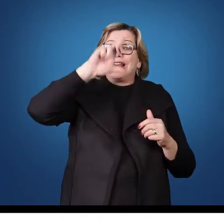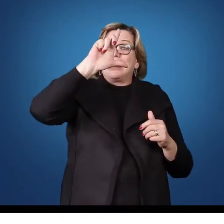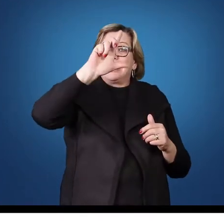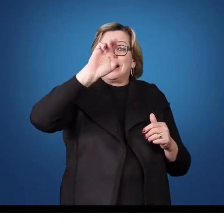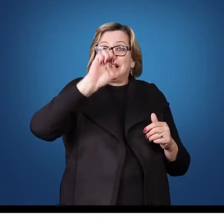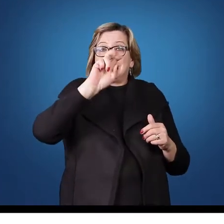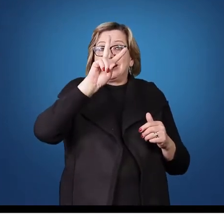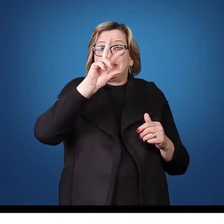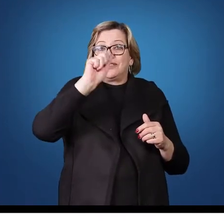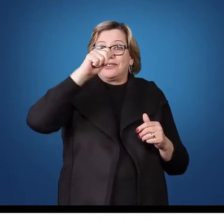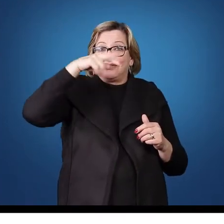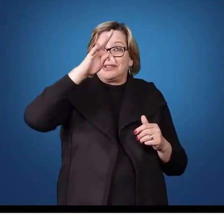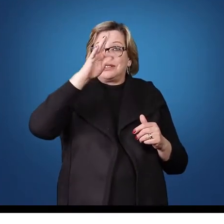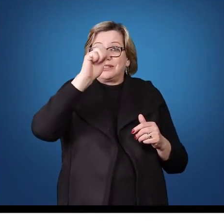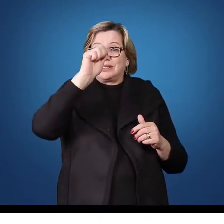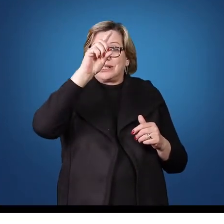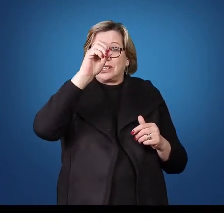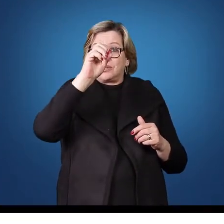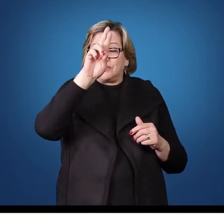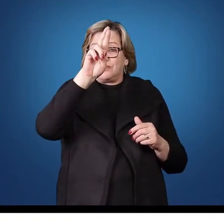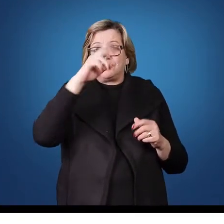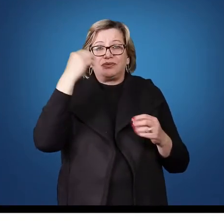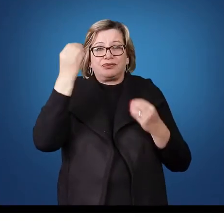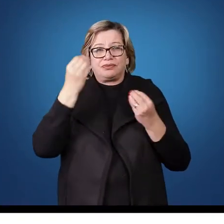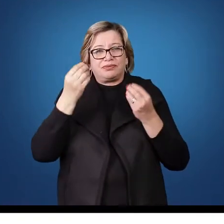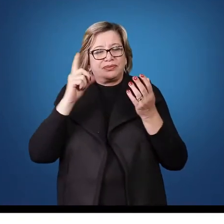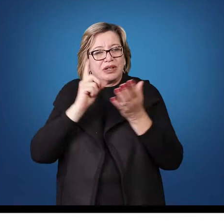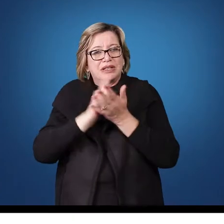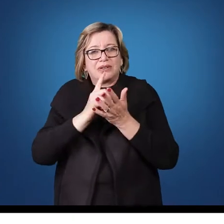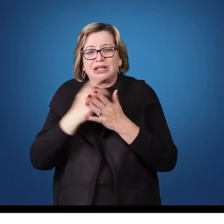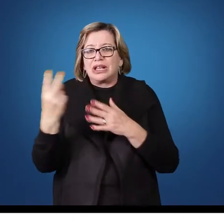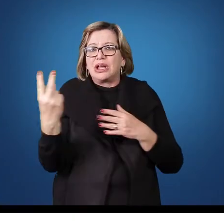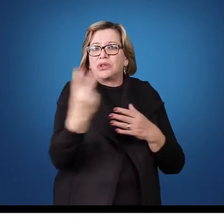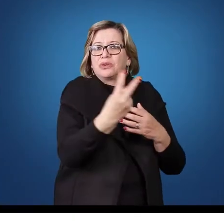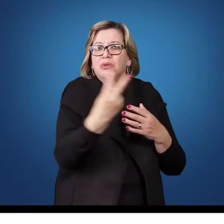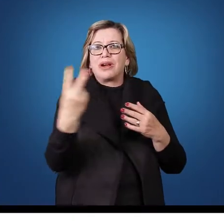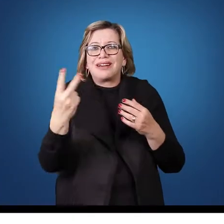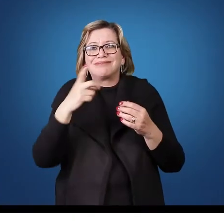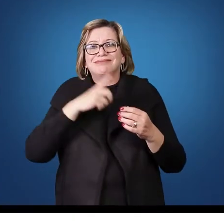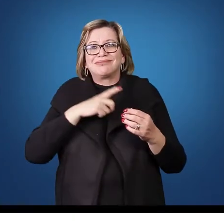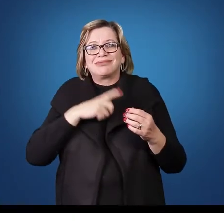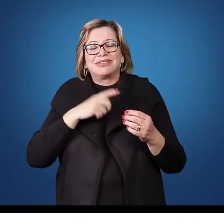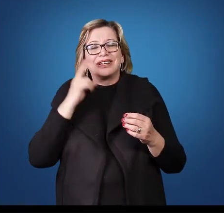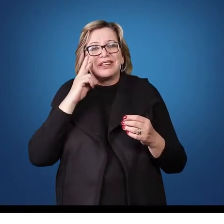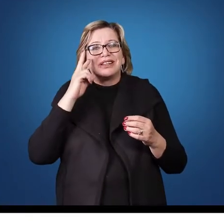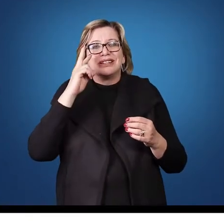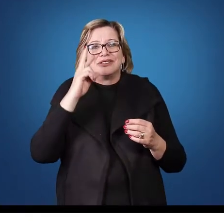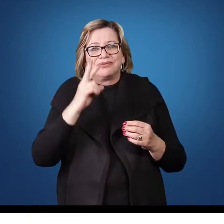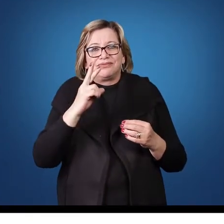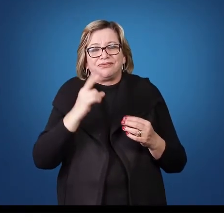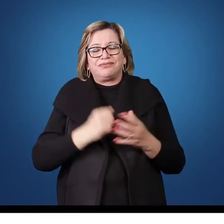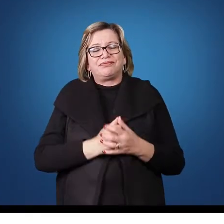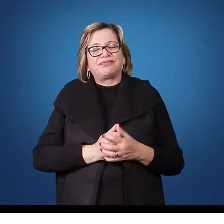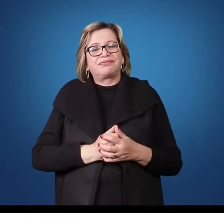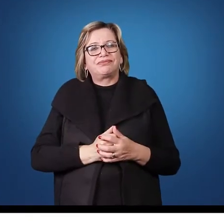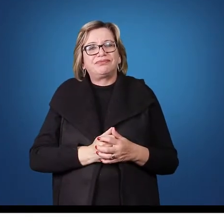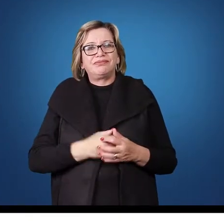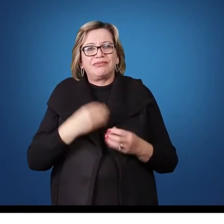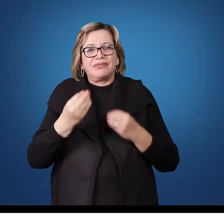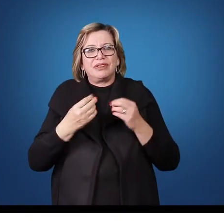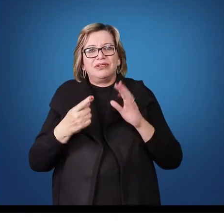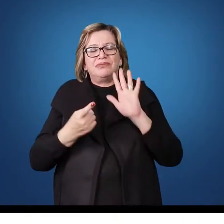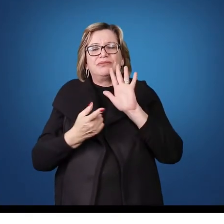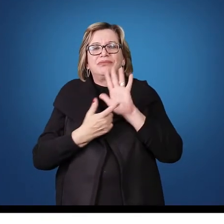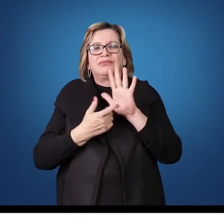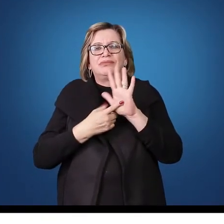dois ataques nas extremas da rede, um na entrada e outro na saída e o jogo vai se iniciar sempre com o levantador na posição 3. Vamos lá,